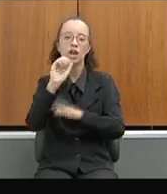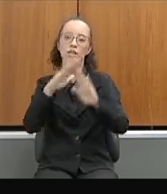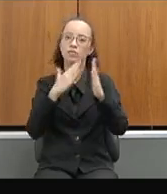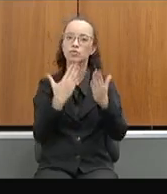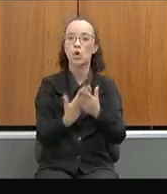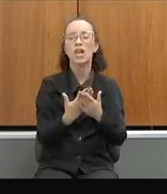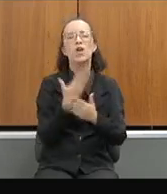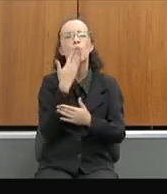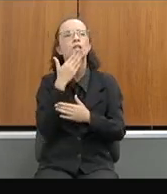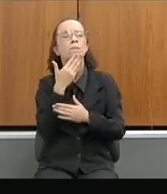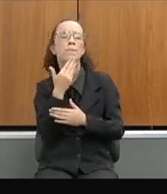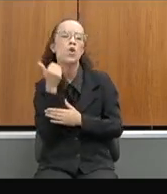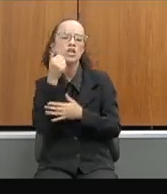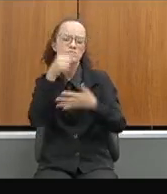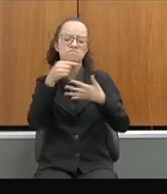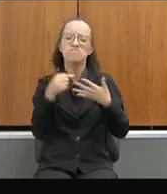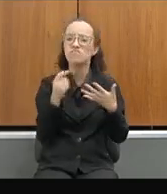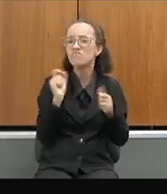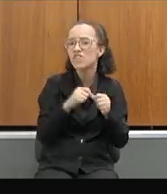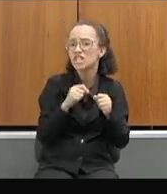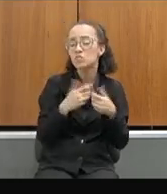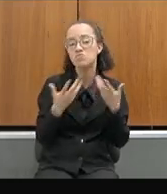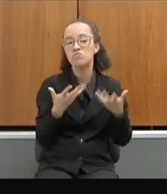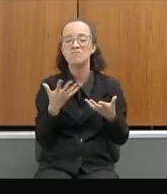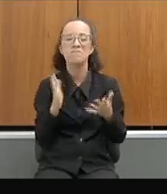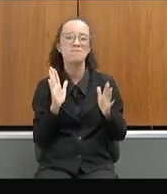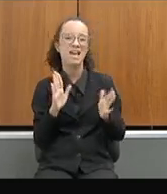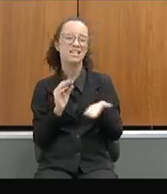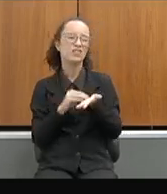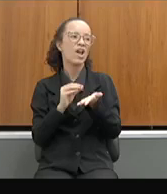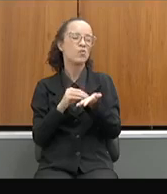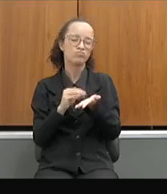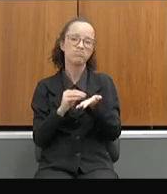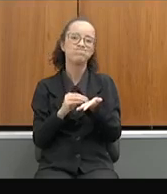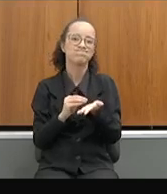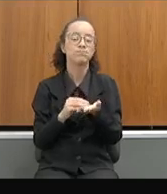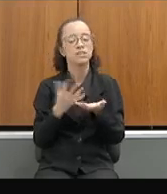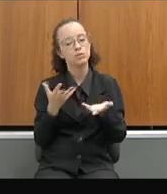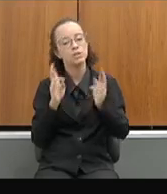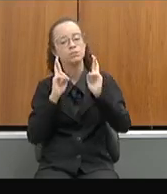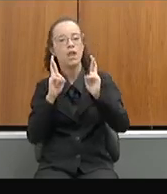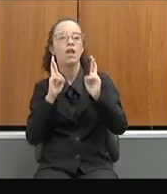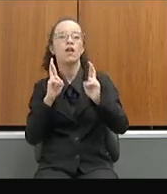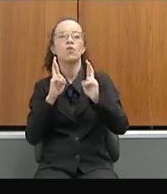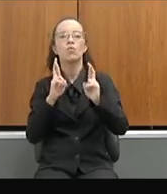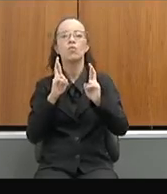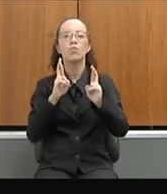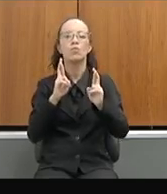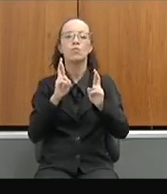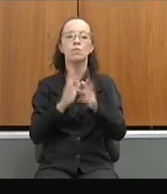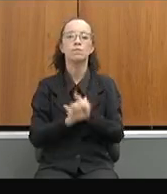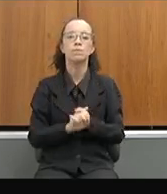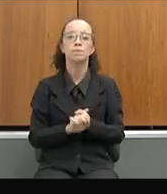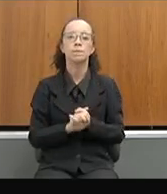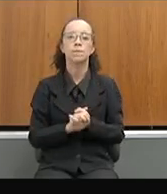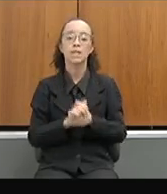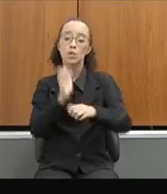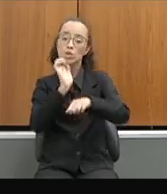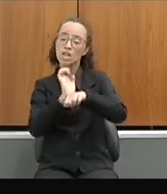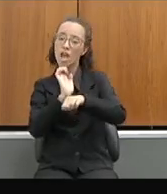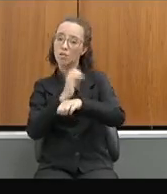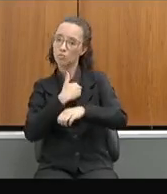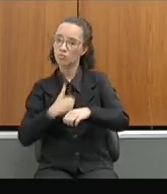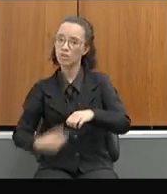fazer. Mas eu creio que isso não seja suficiente. Eu espero que o olhar do Estado